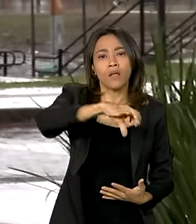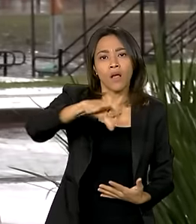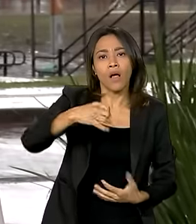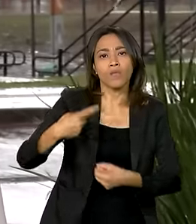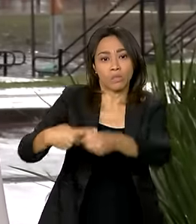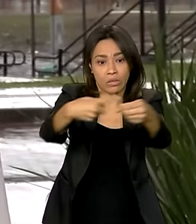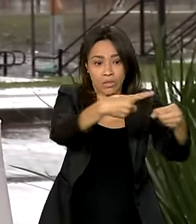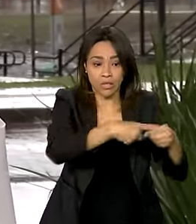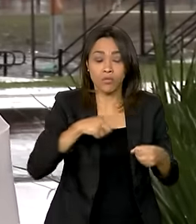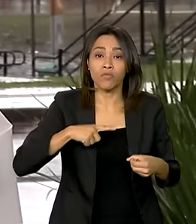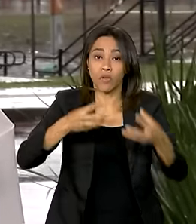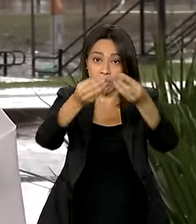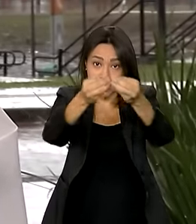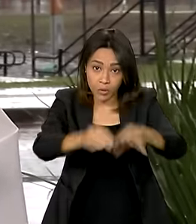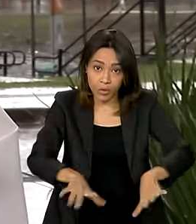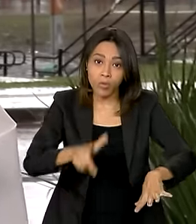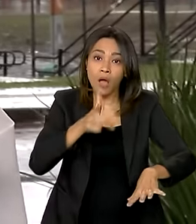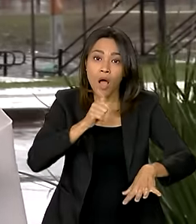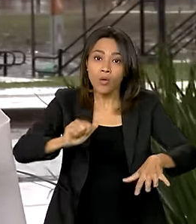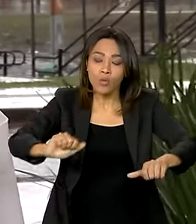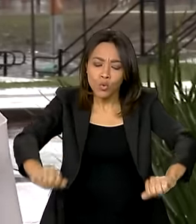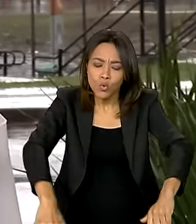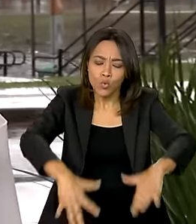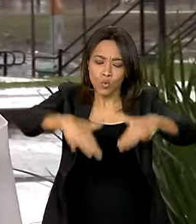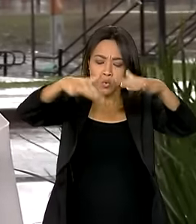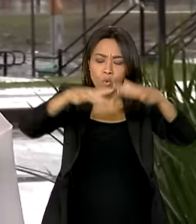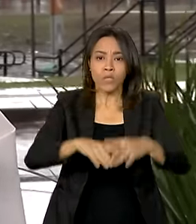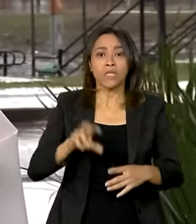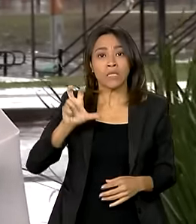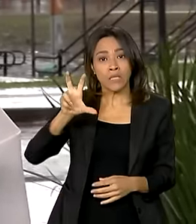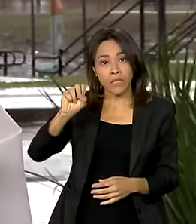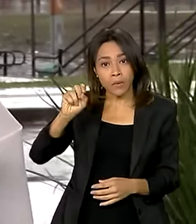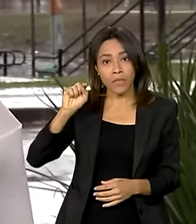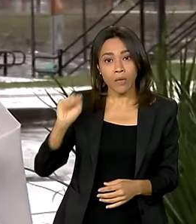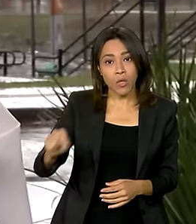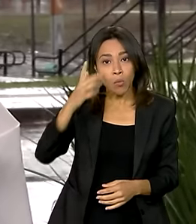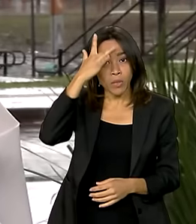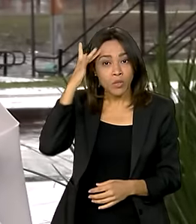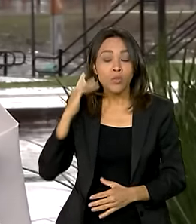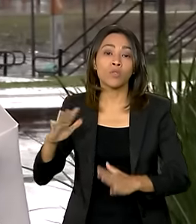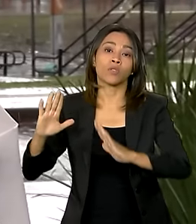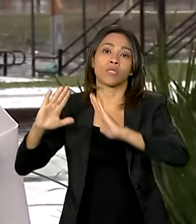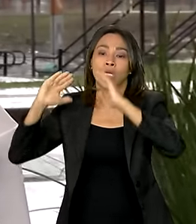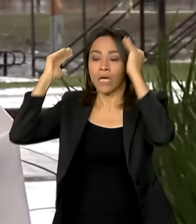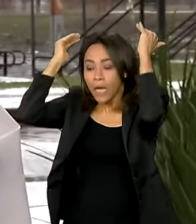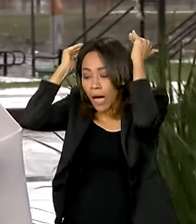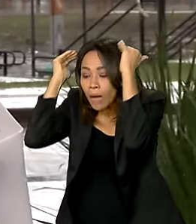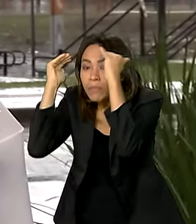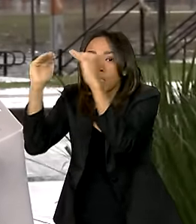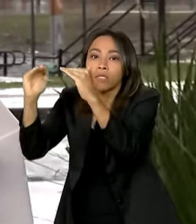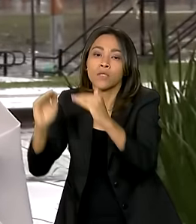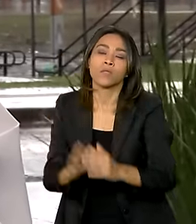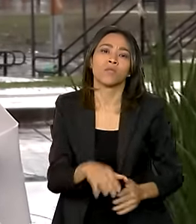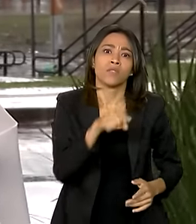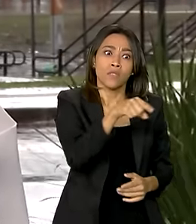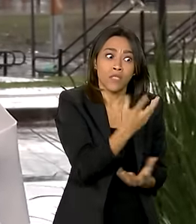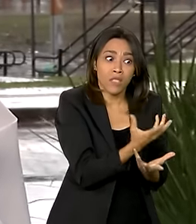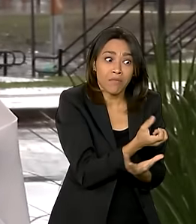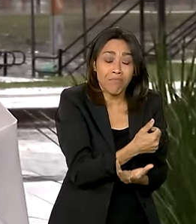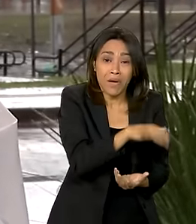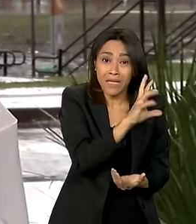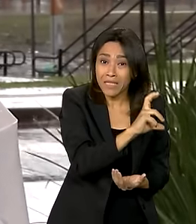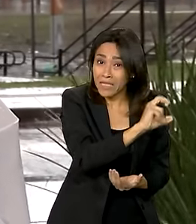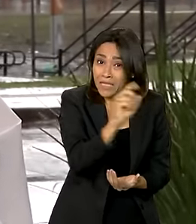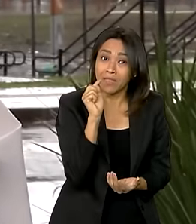afetados pelas enchentes, há 55 mil pessoas em abrigos e 581 mil desalojados.